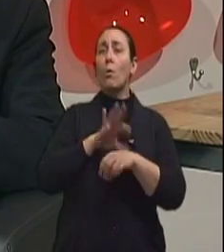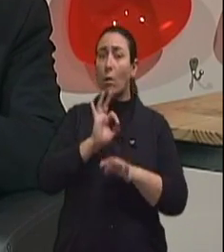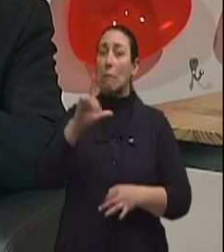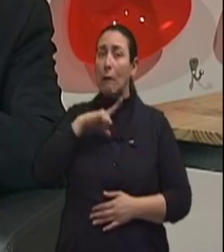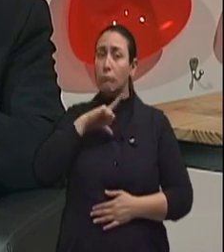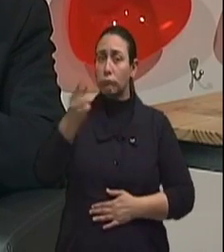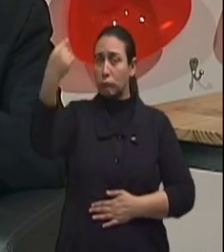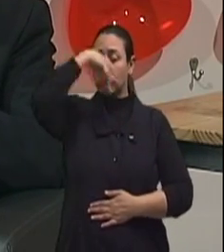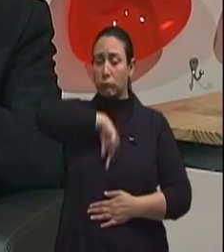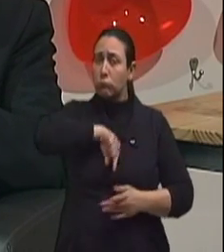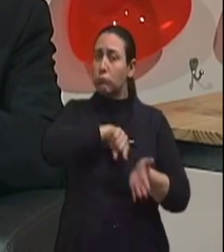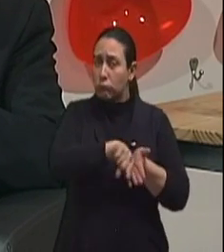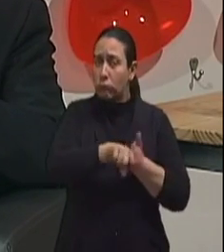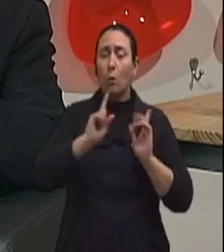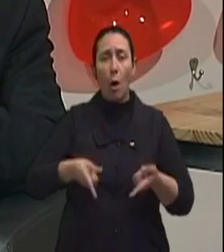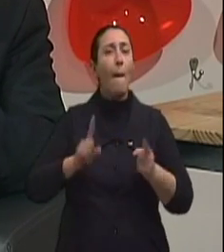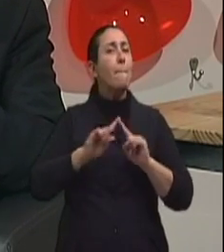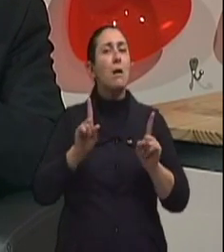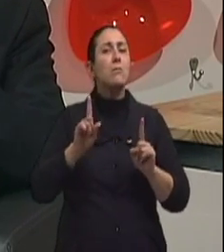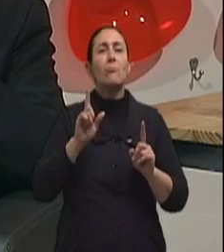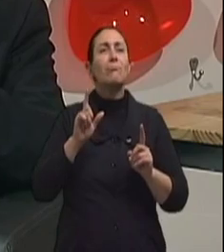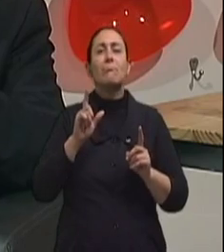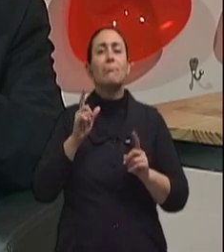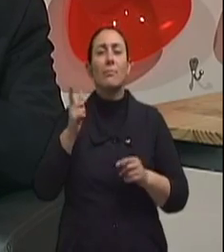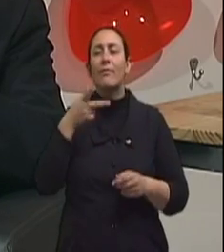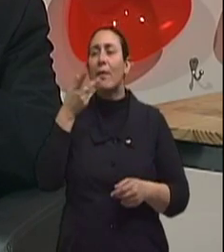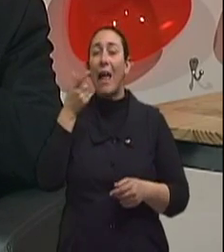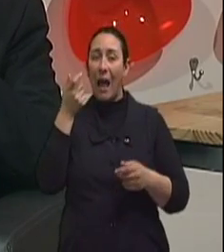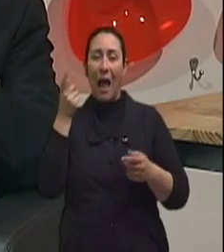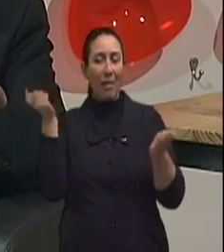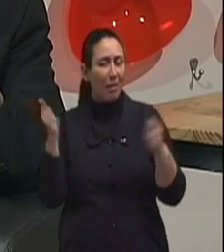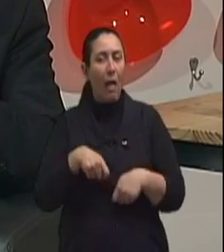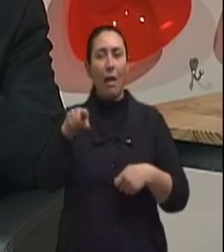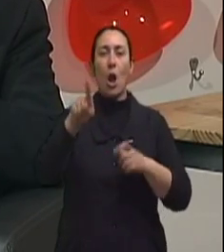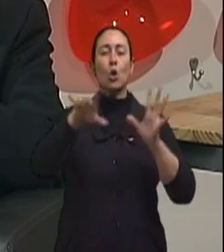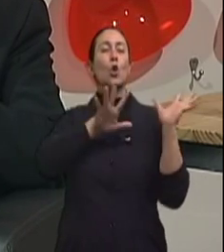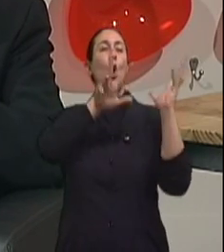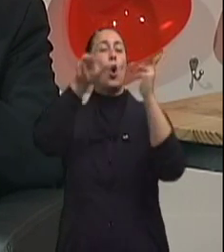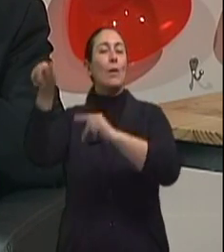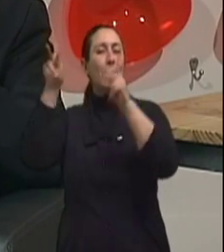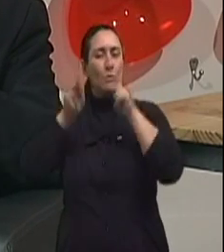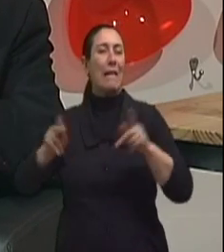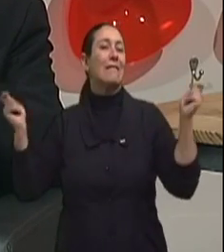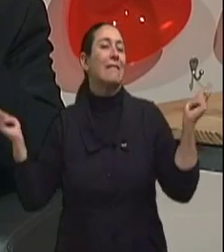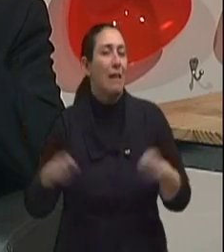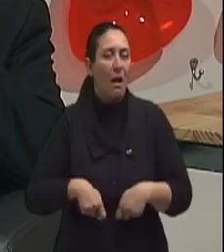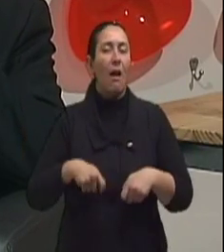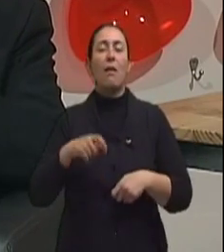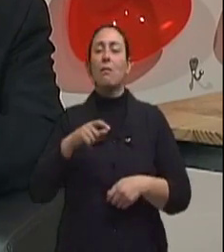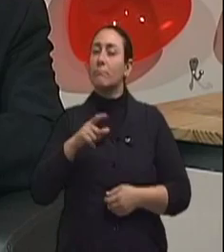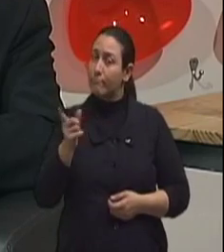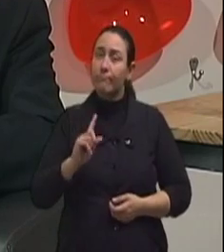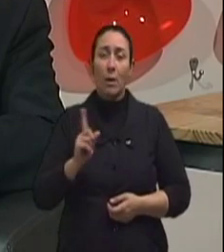Mas o índice de detecção é baixo, então não é um exame recomendado para toda a população acima de uma idade ou sem sintomas.